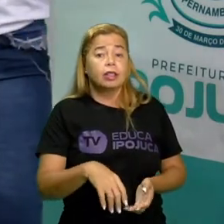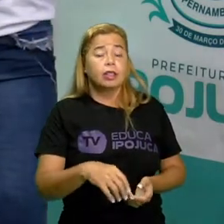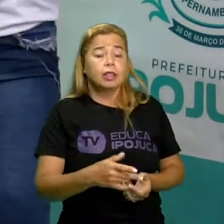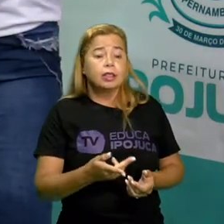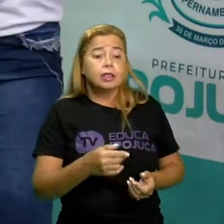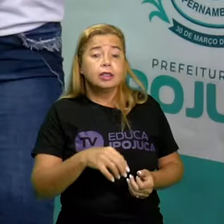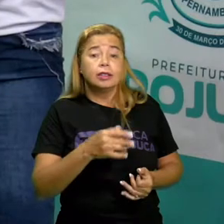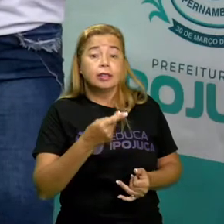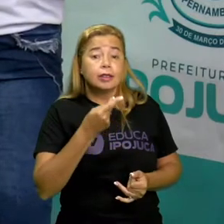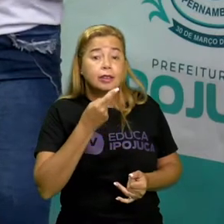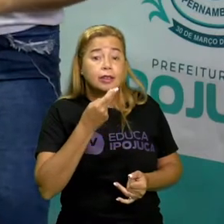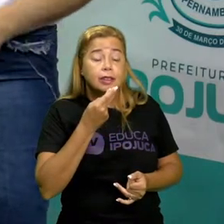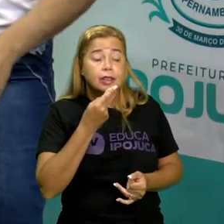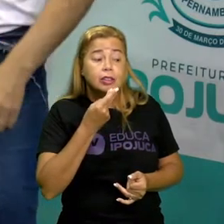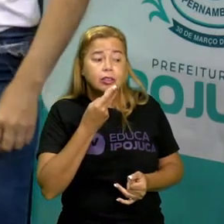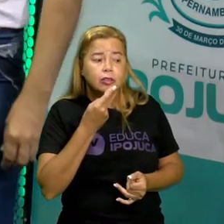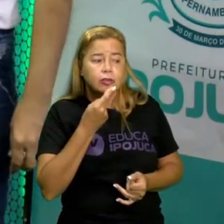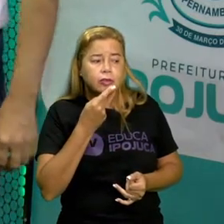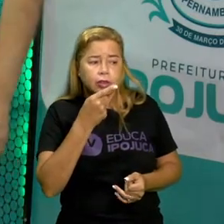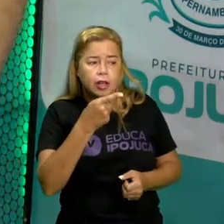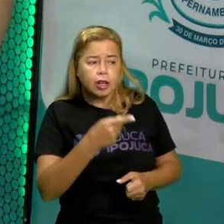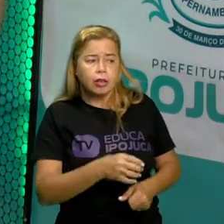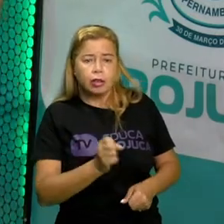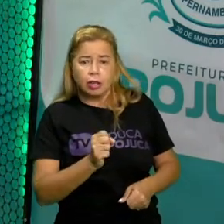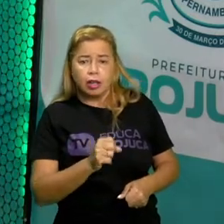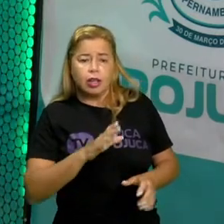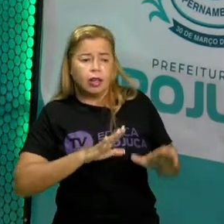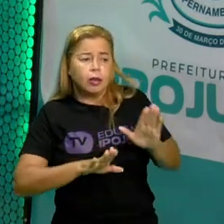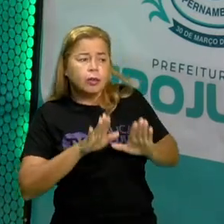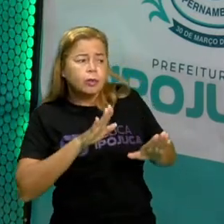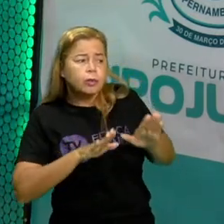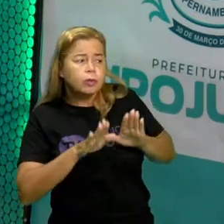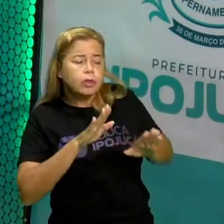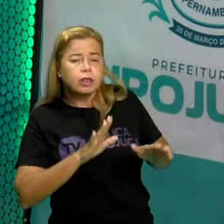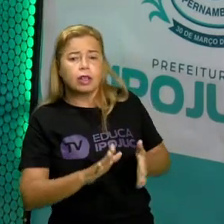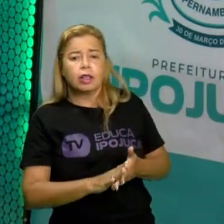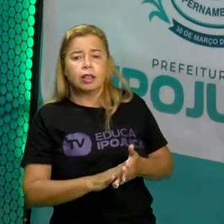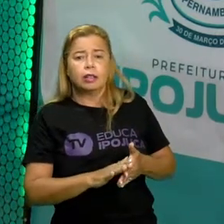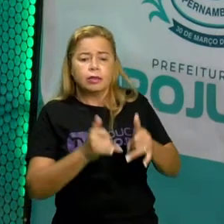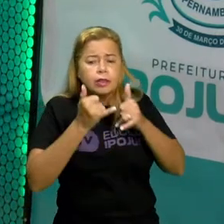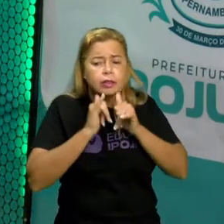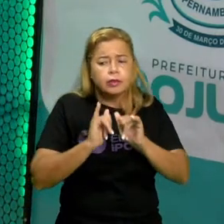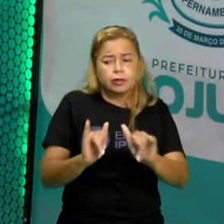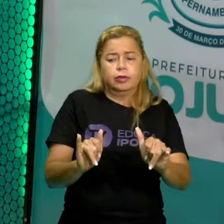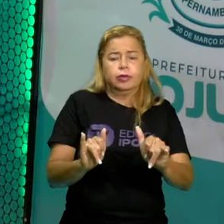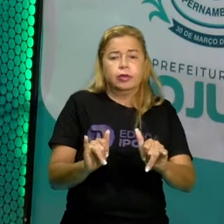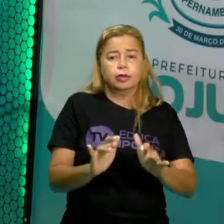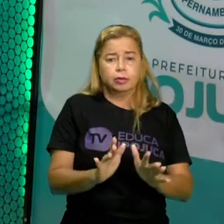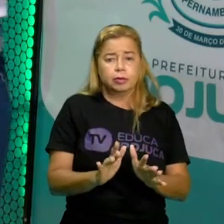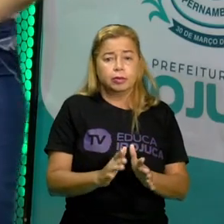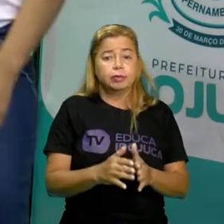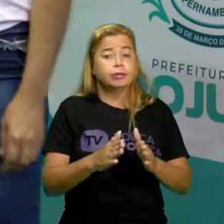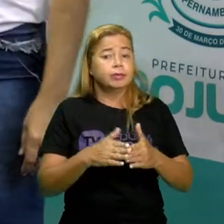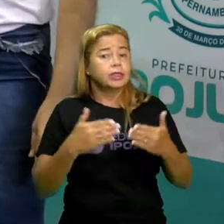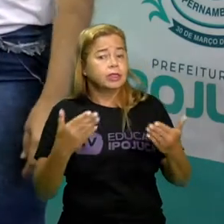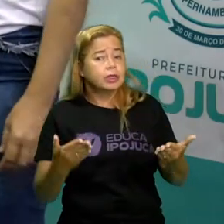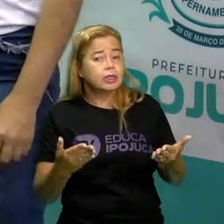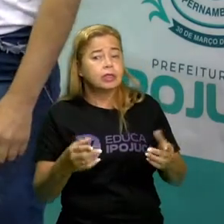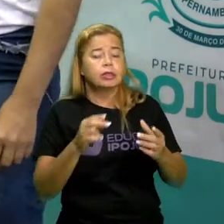para as pessoas é para isso que os materiais escritos existem